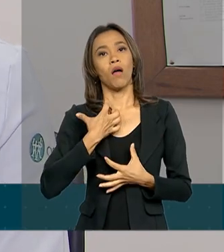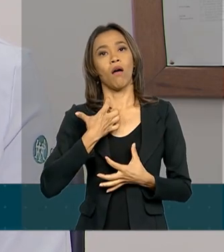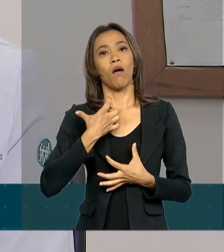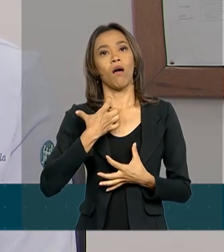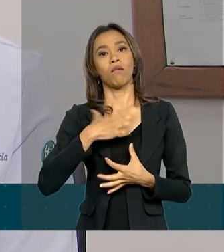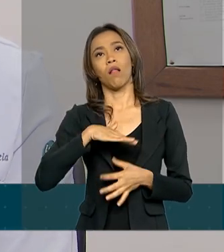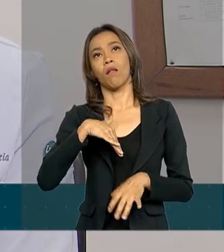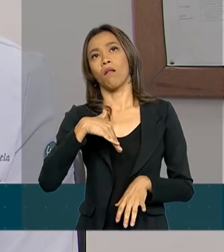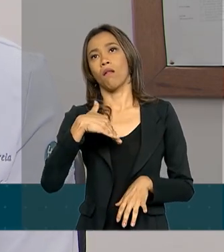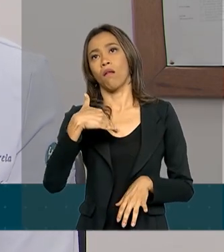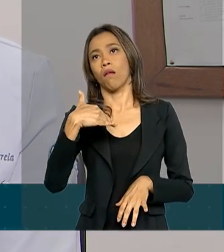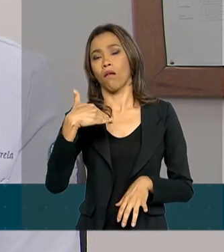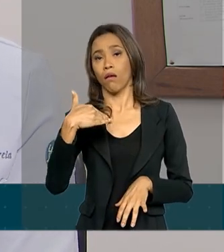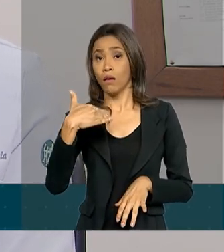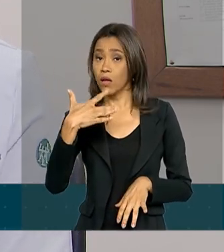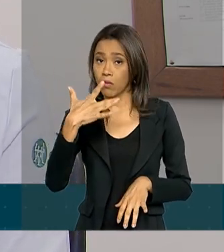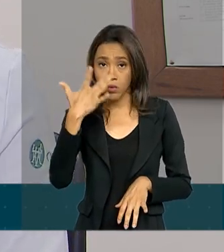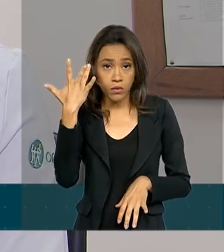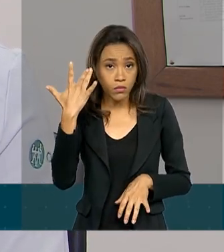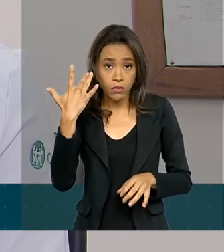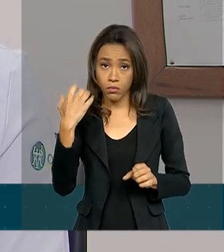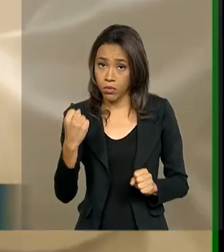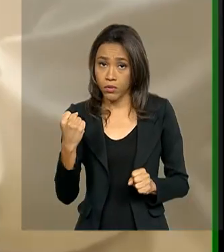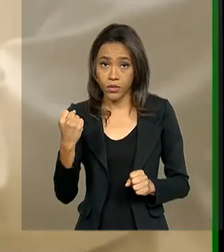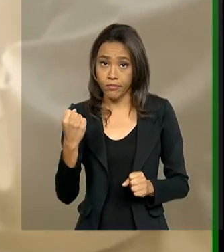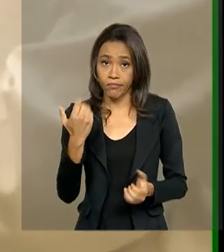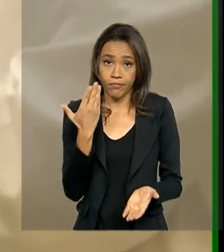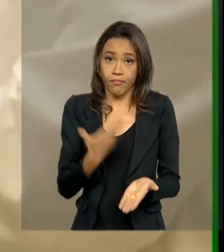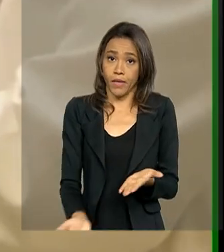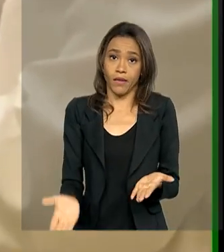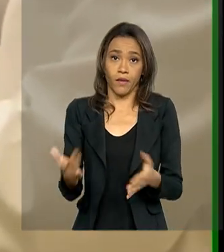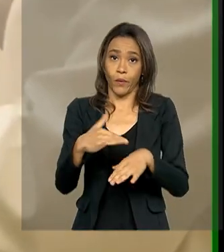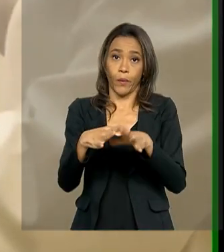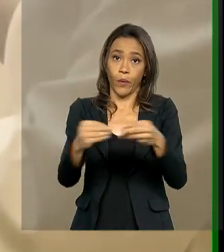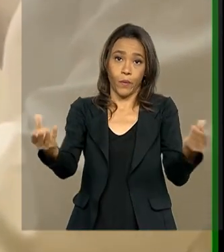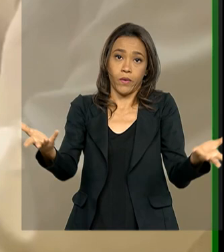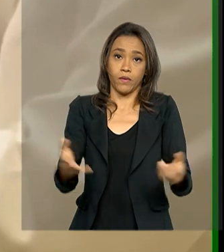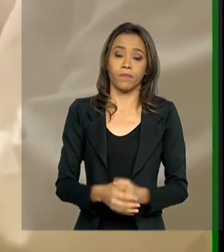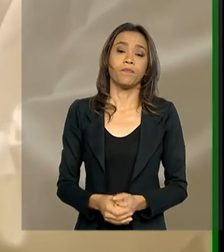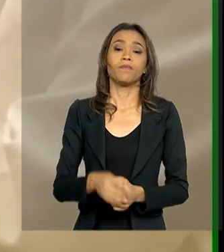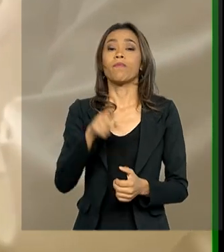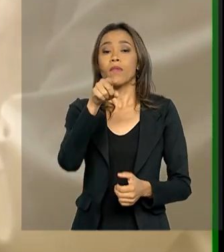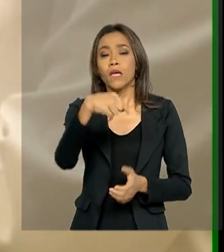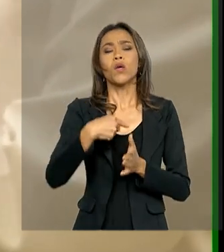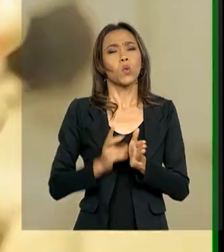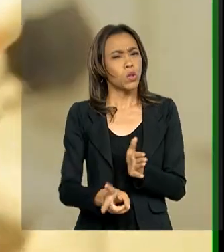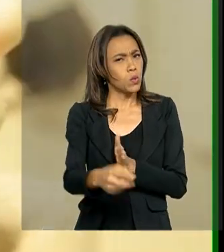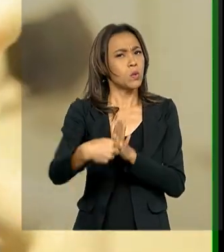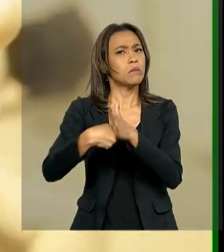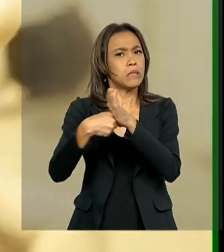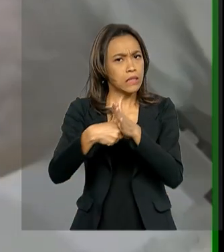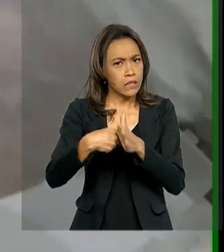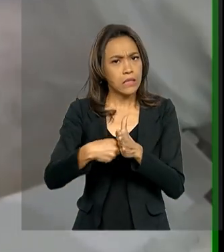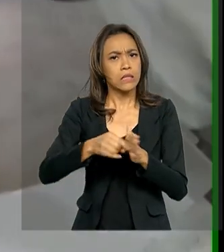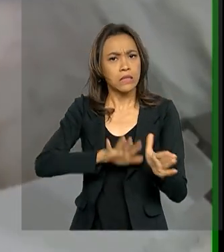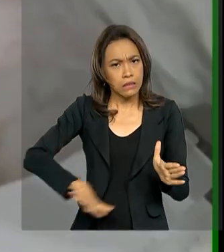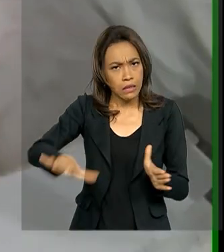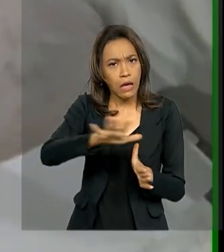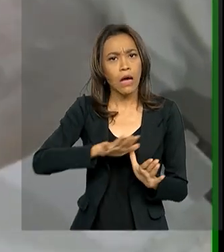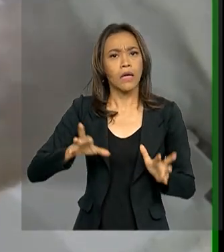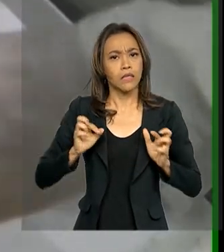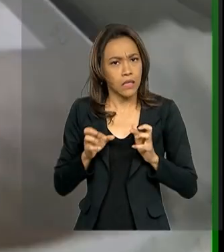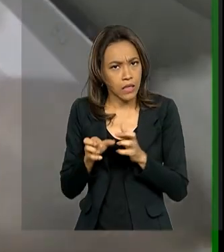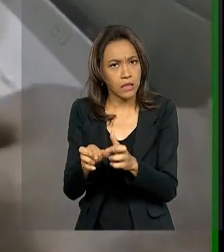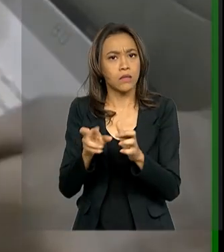e o paciente pode perder a possibilidade de cura. E as conquistas nessa área não param por aí. O Ministério da Saúde